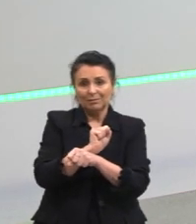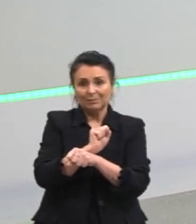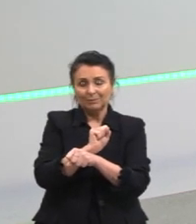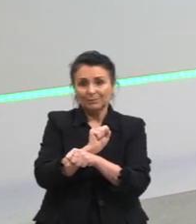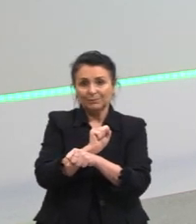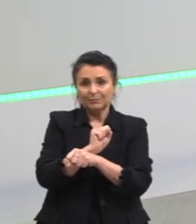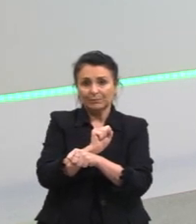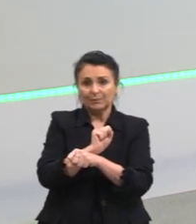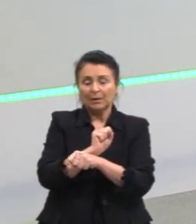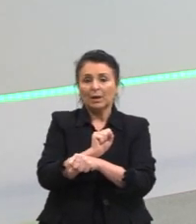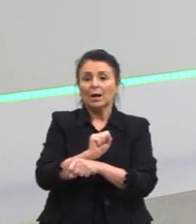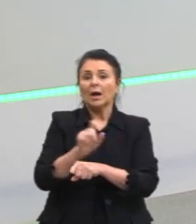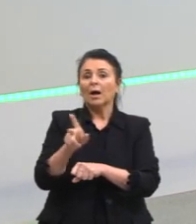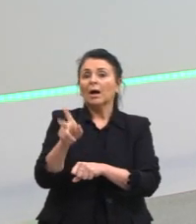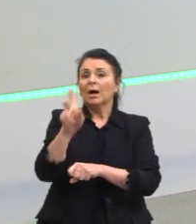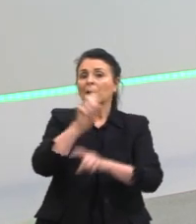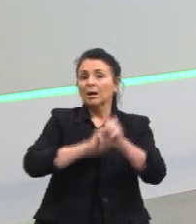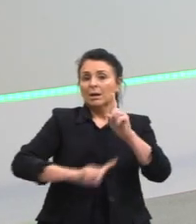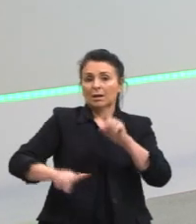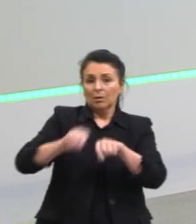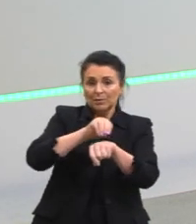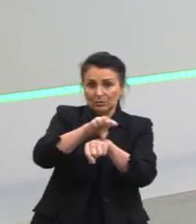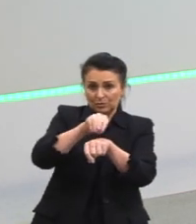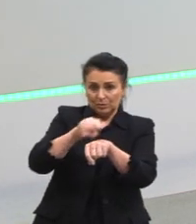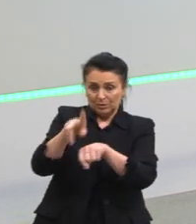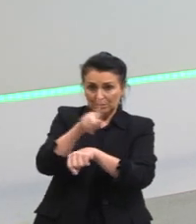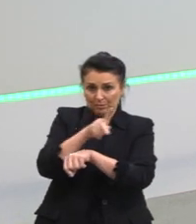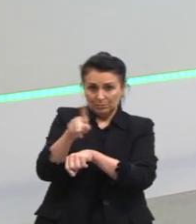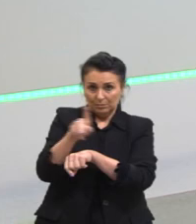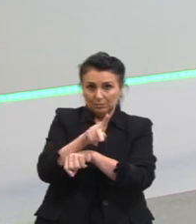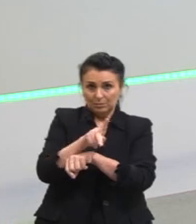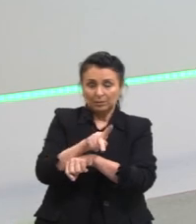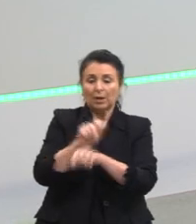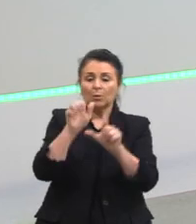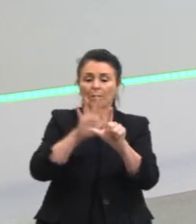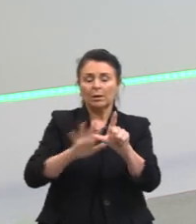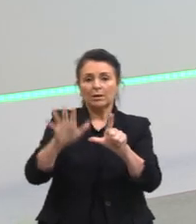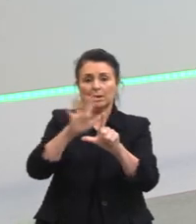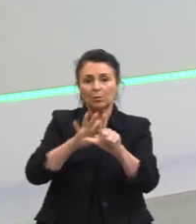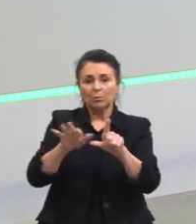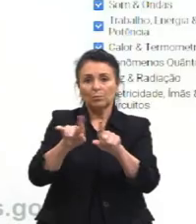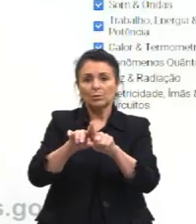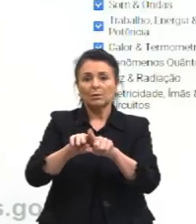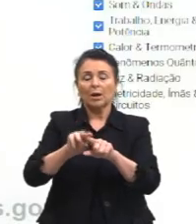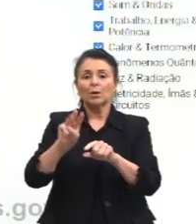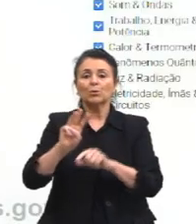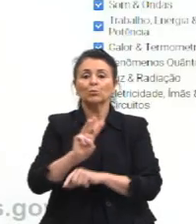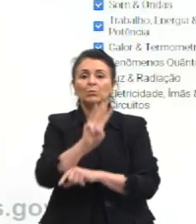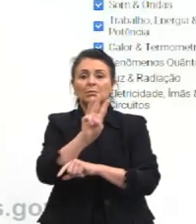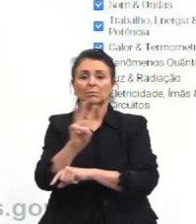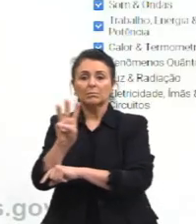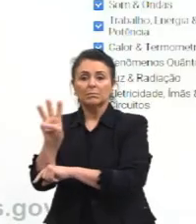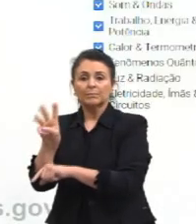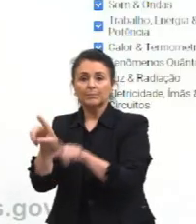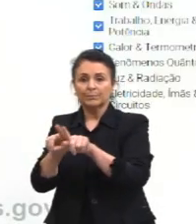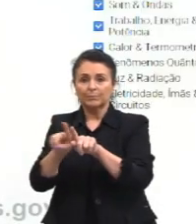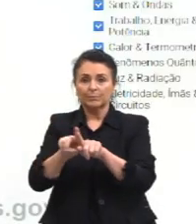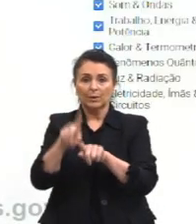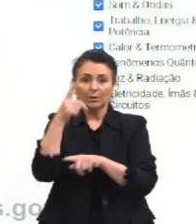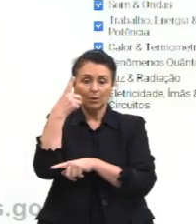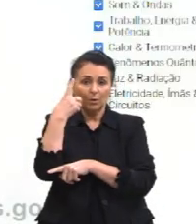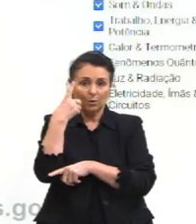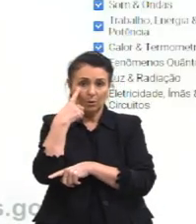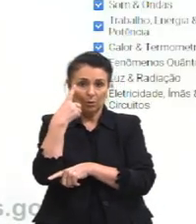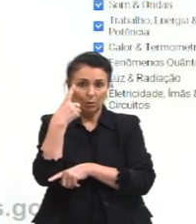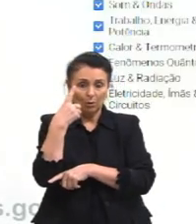Aqui eu tenho algumas recomendações para vocês, né? Aqui tem o QR Code, tem o site também. Esse simulador, então, ele é feito